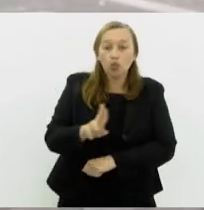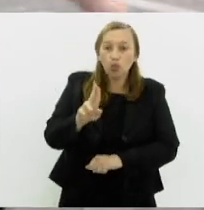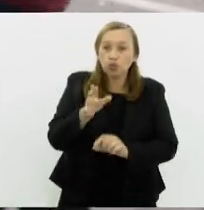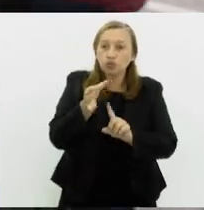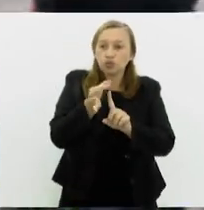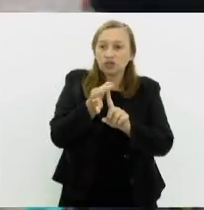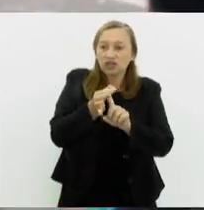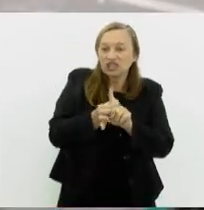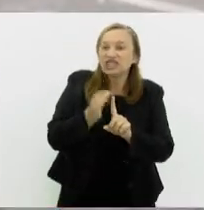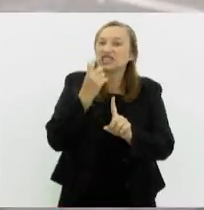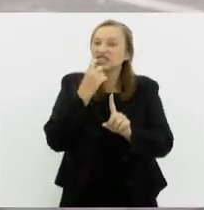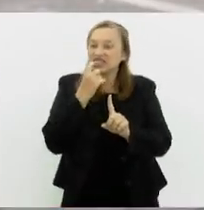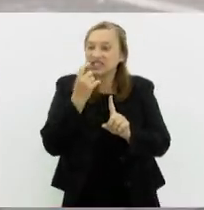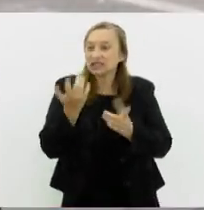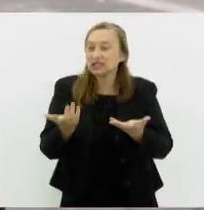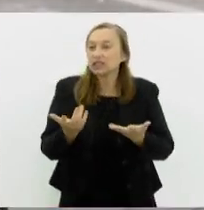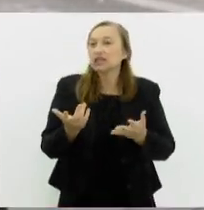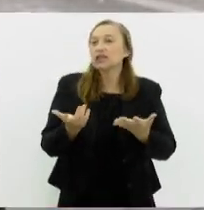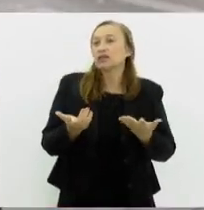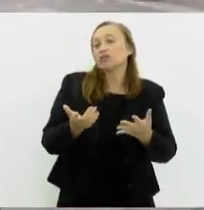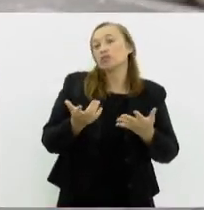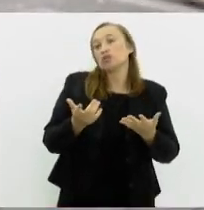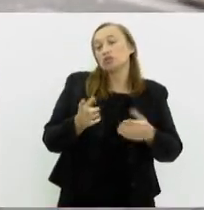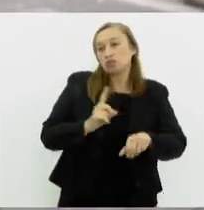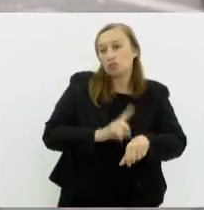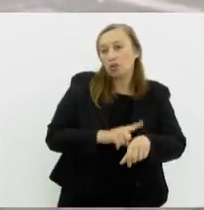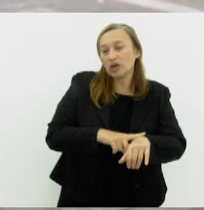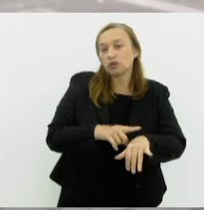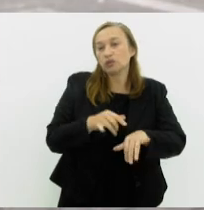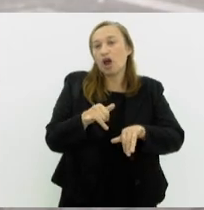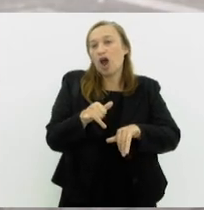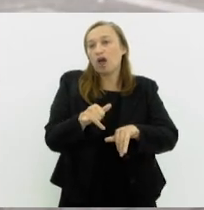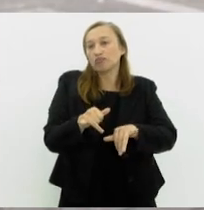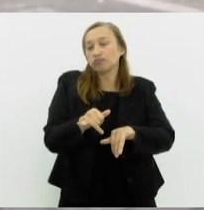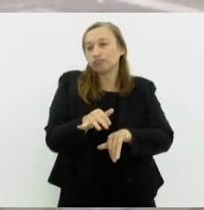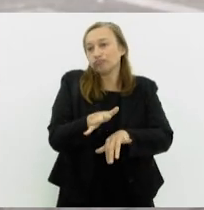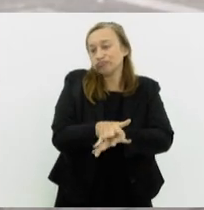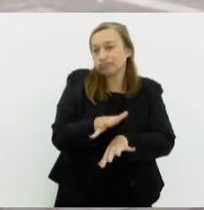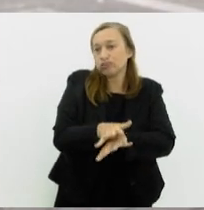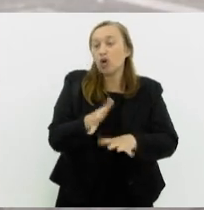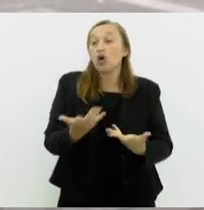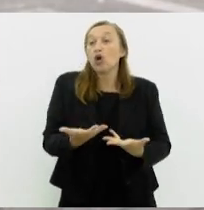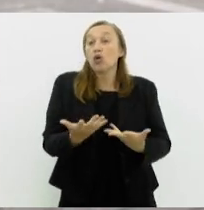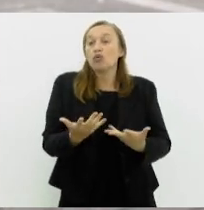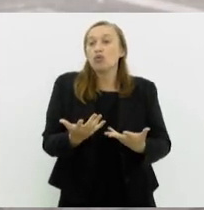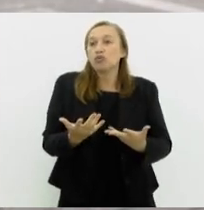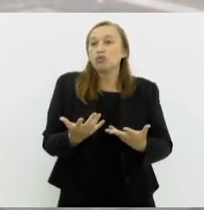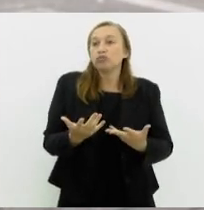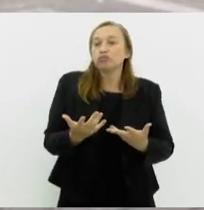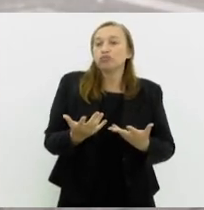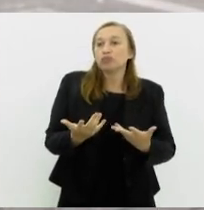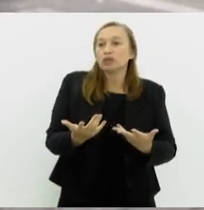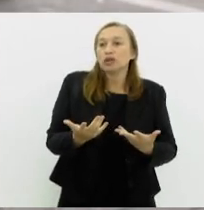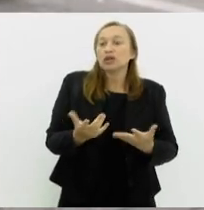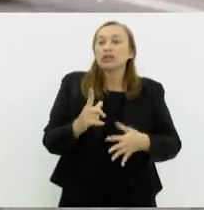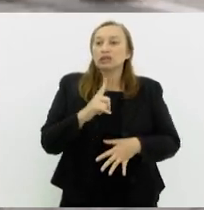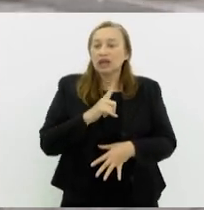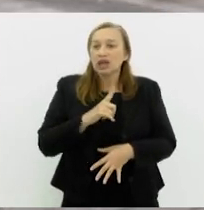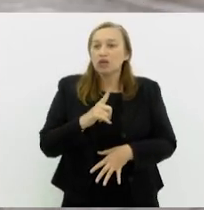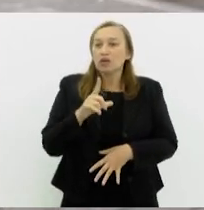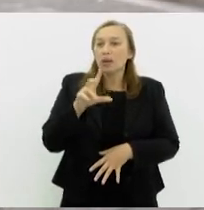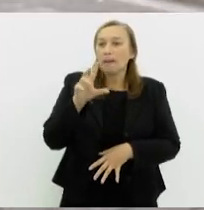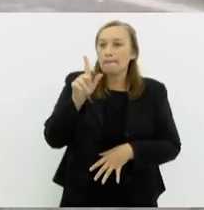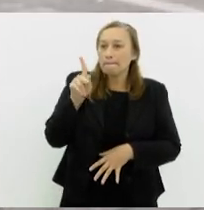durante a relação sexual. Uma vez que o maior causador do câncer de colo de útero é um vírus chamado papiloma